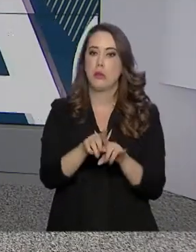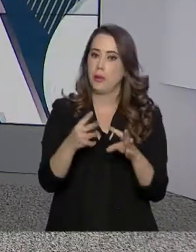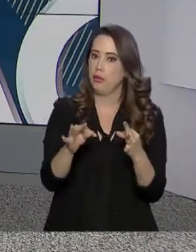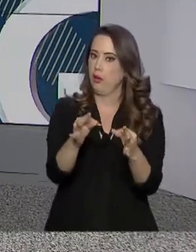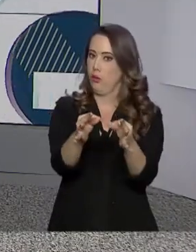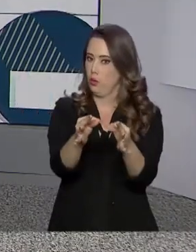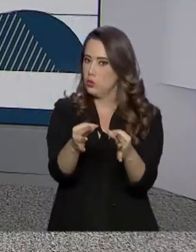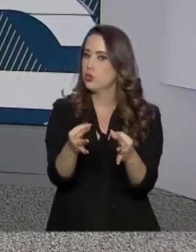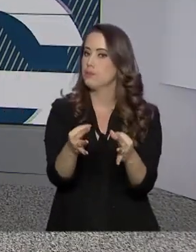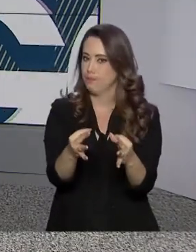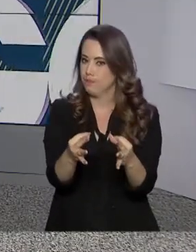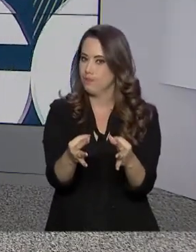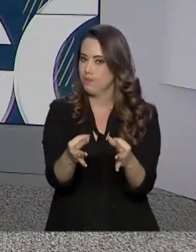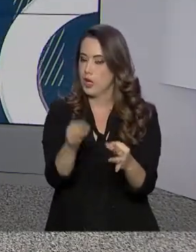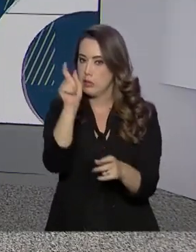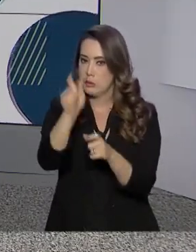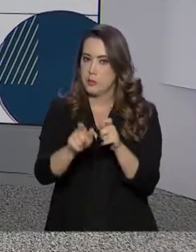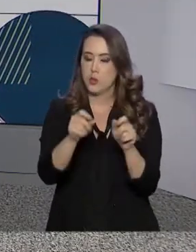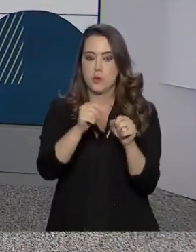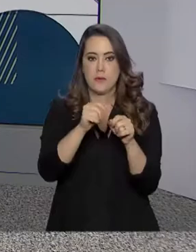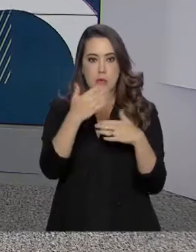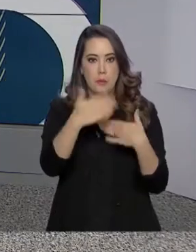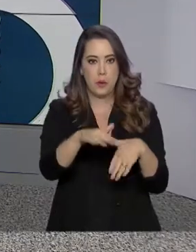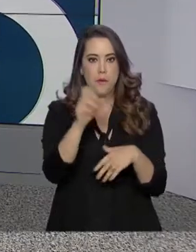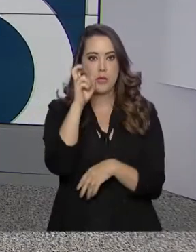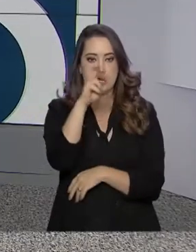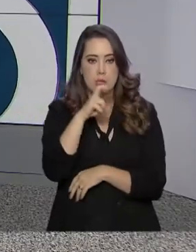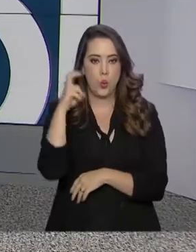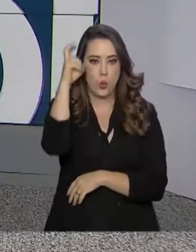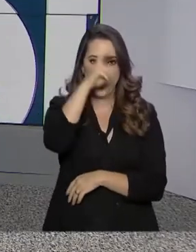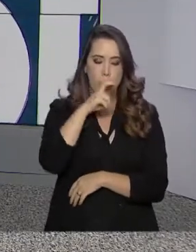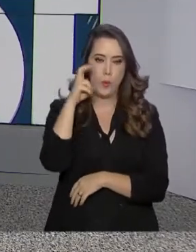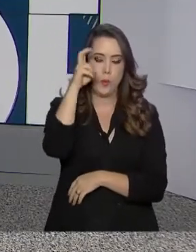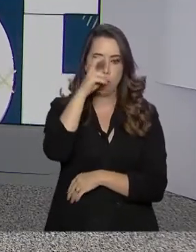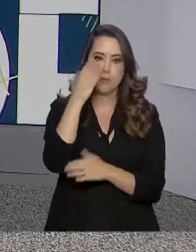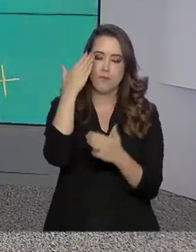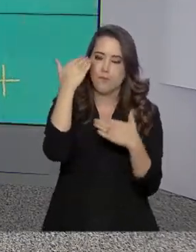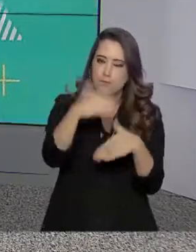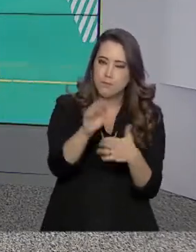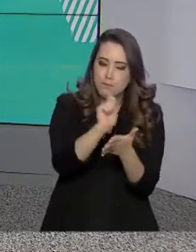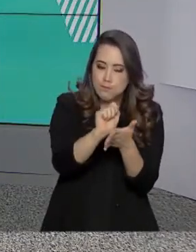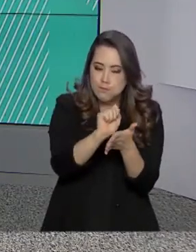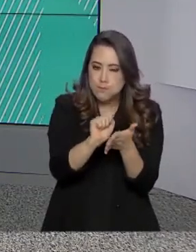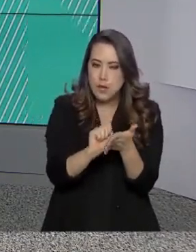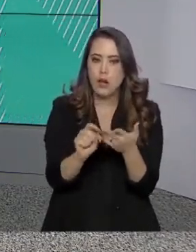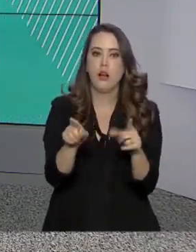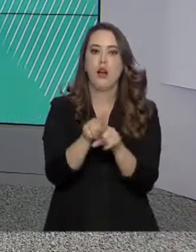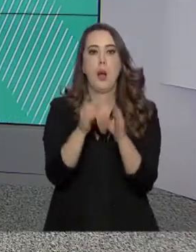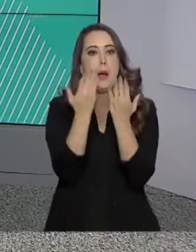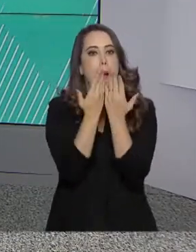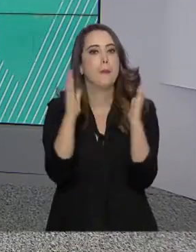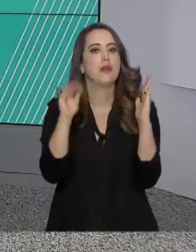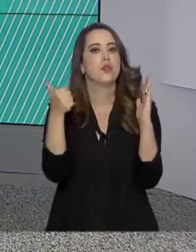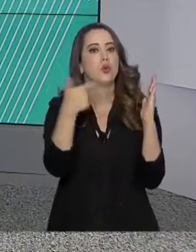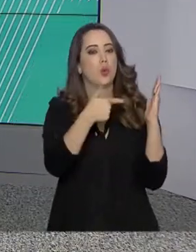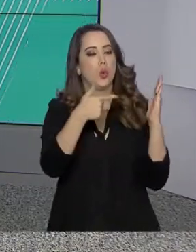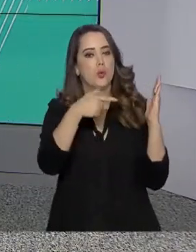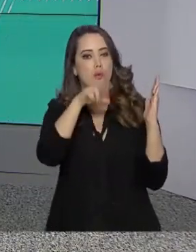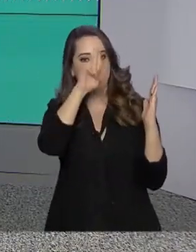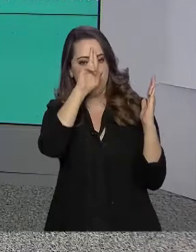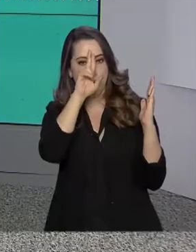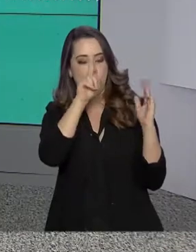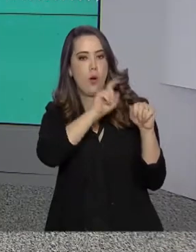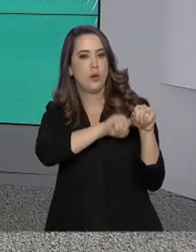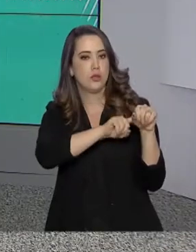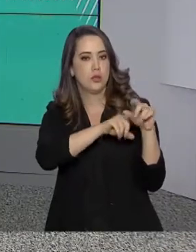e suas tecnologias. Os participantes terão cinco horas para concluir o exame. Os portões abrirão ao meio-dia pelo horário